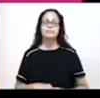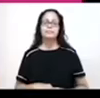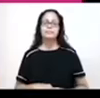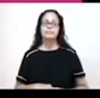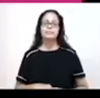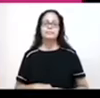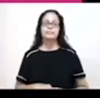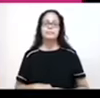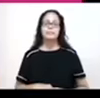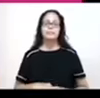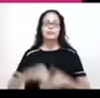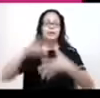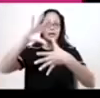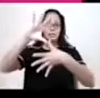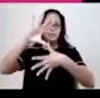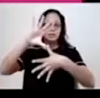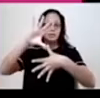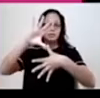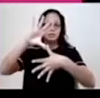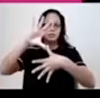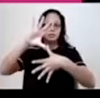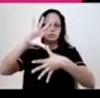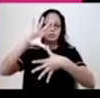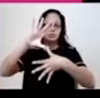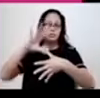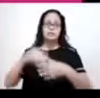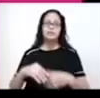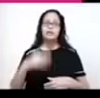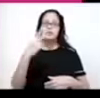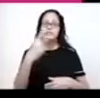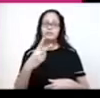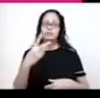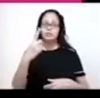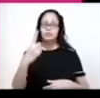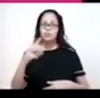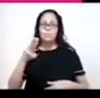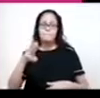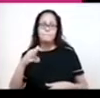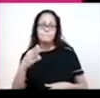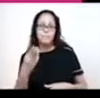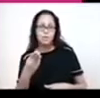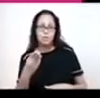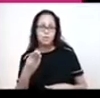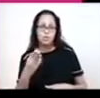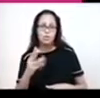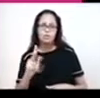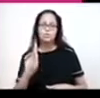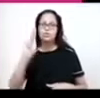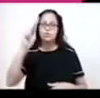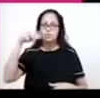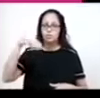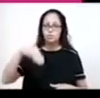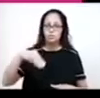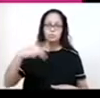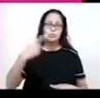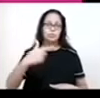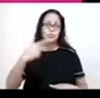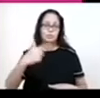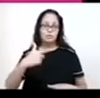Continuando. Então a América Latina. Ela tem uma área de cerca de 21 milhões de quilômetros quadrados, aproximadamente.